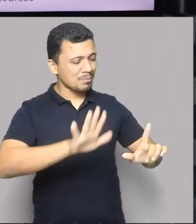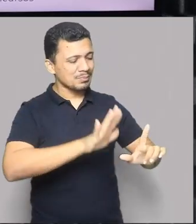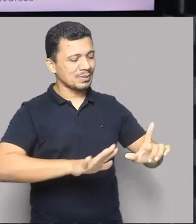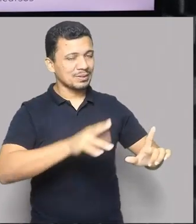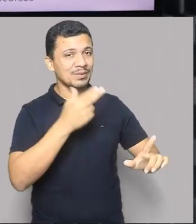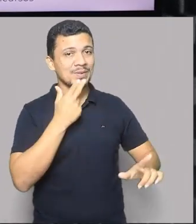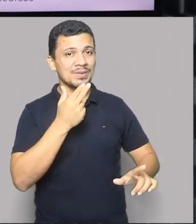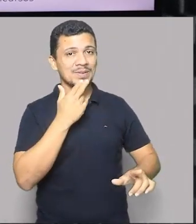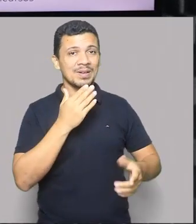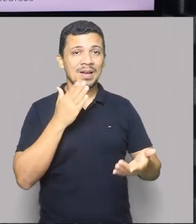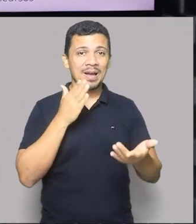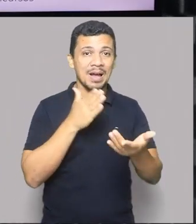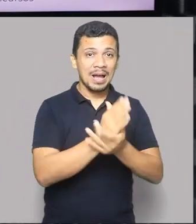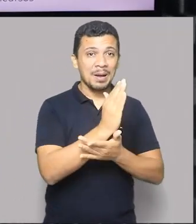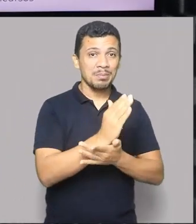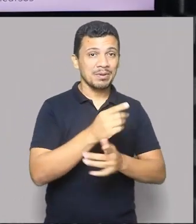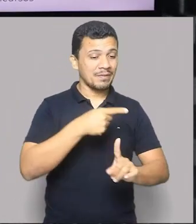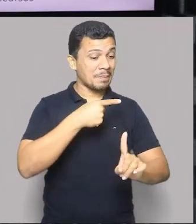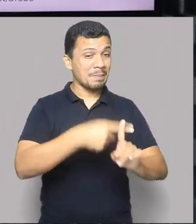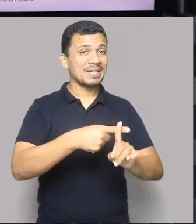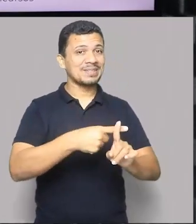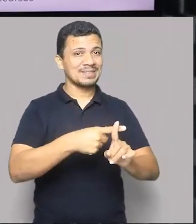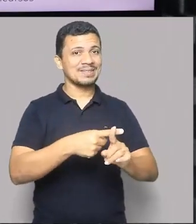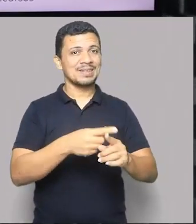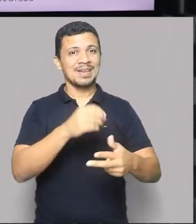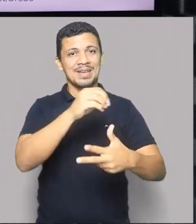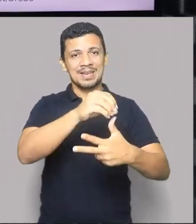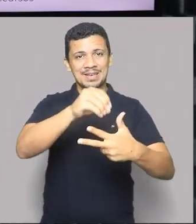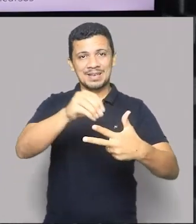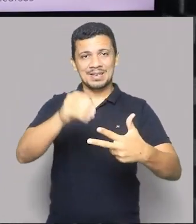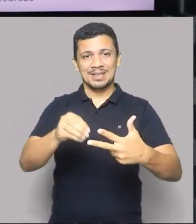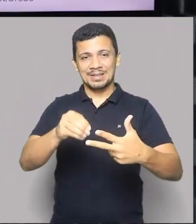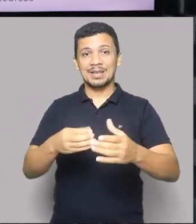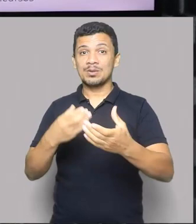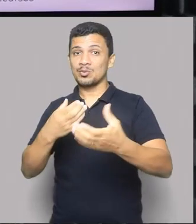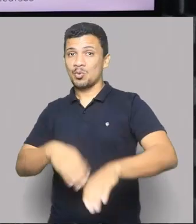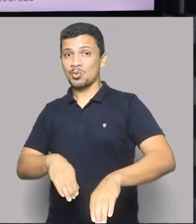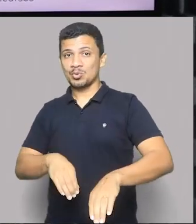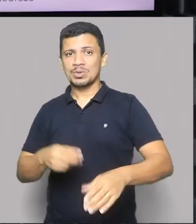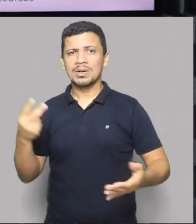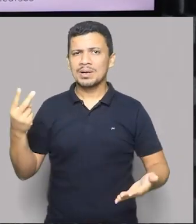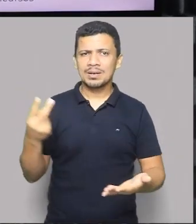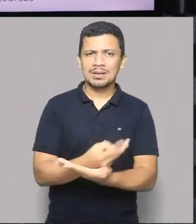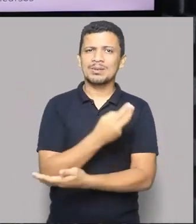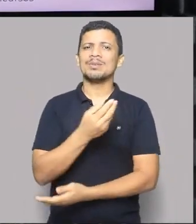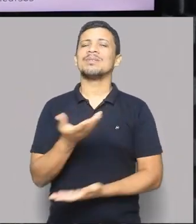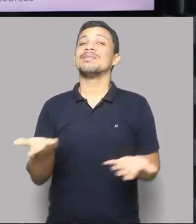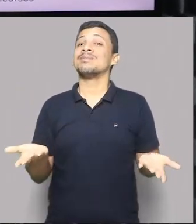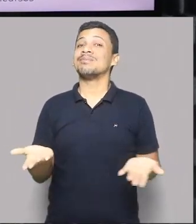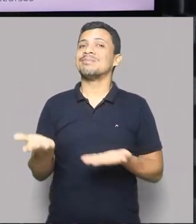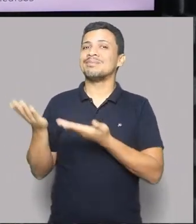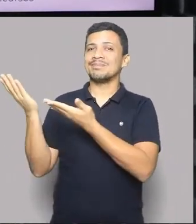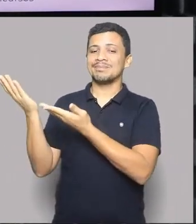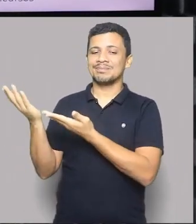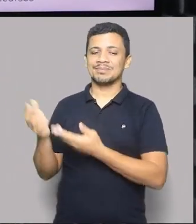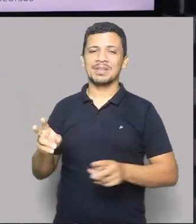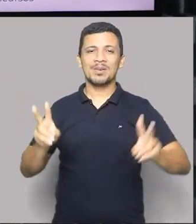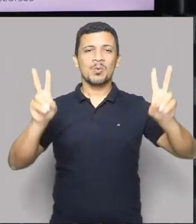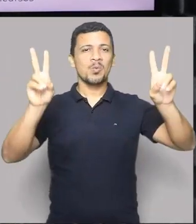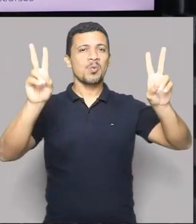aprova mais Enem dos concursos. Galerinha, o que acontece? Hoje, pense num assunto